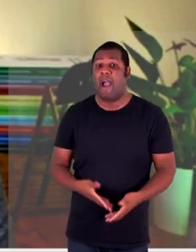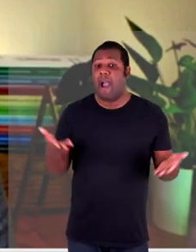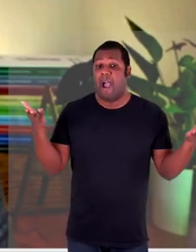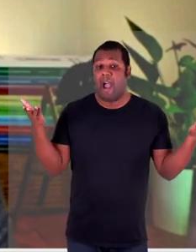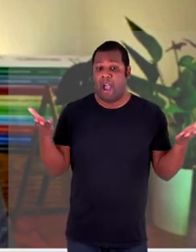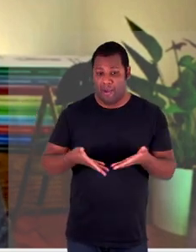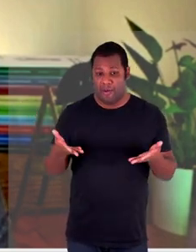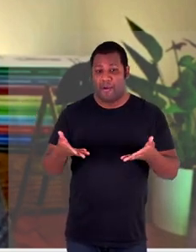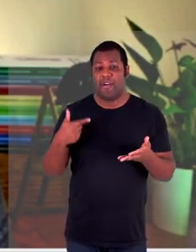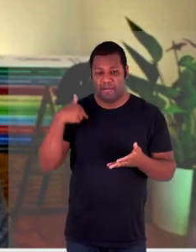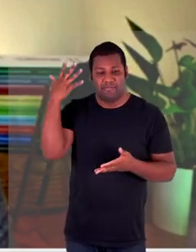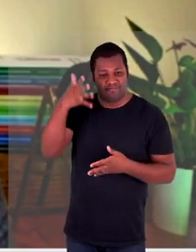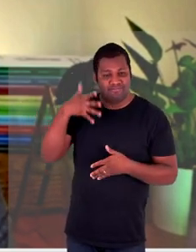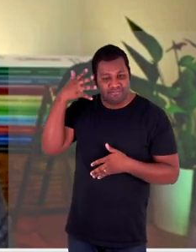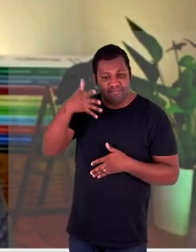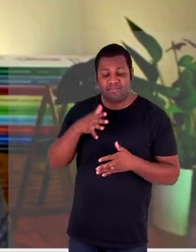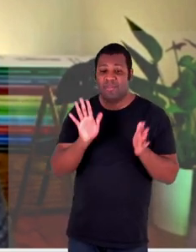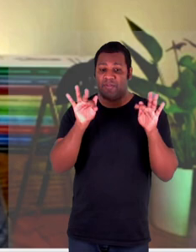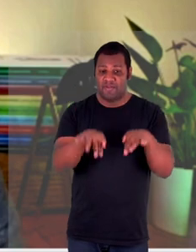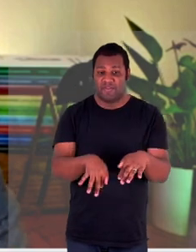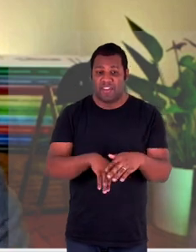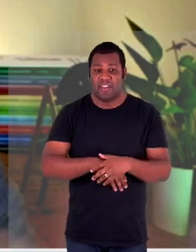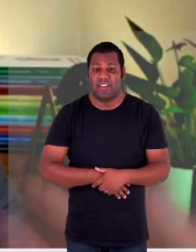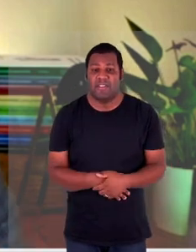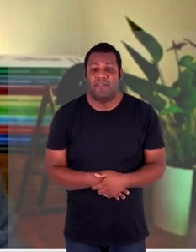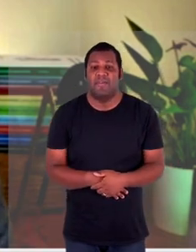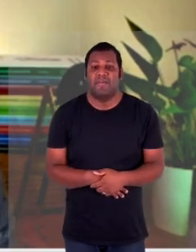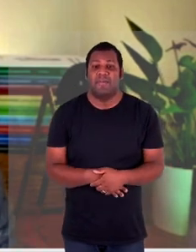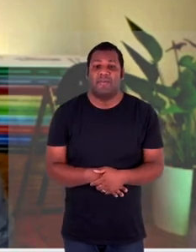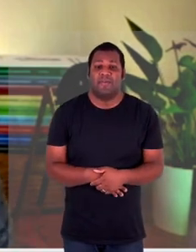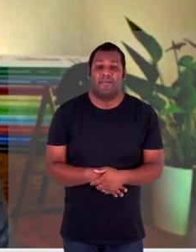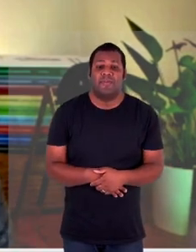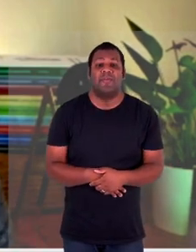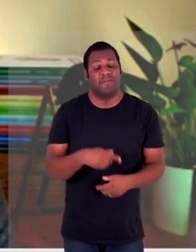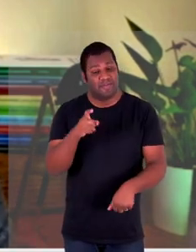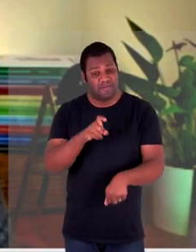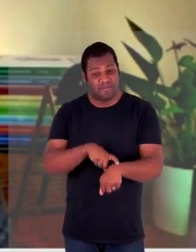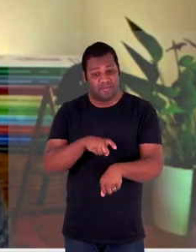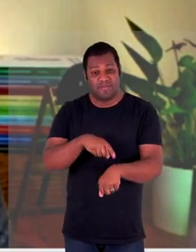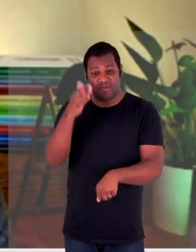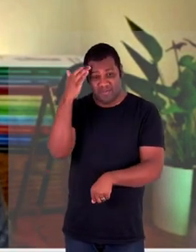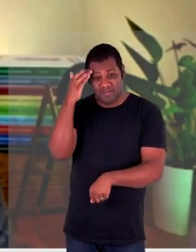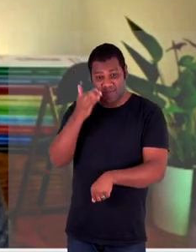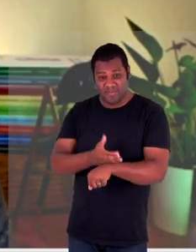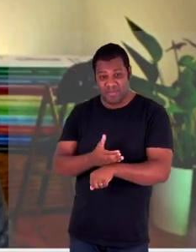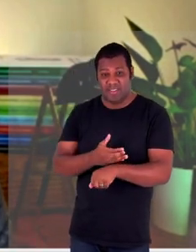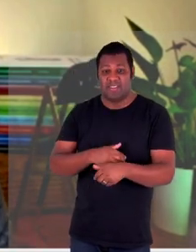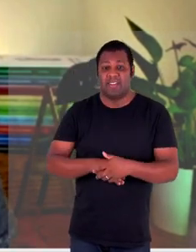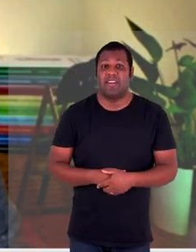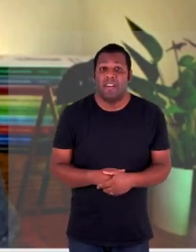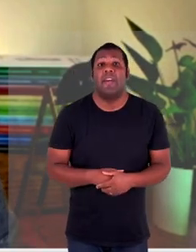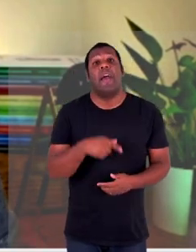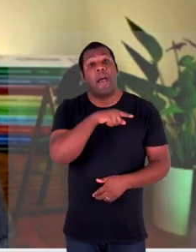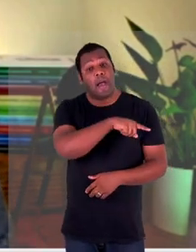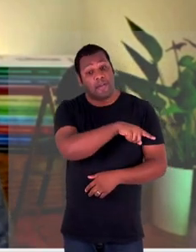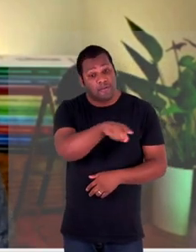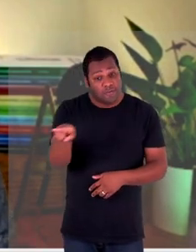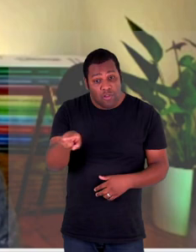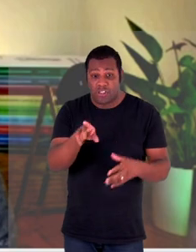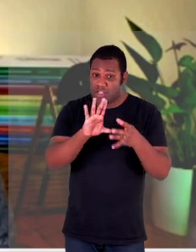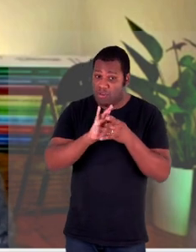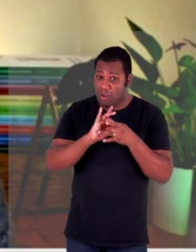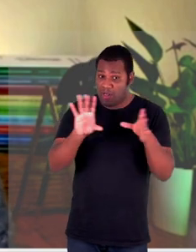eu encerro a minha fala se me permitem usar o tempo complementar após não só para responder perguntas mas para